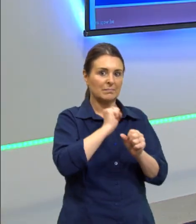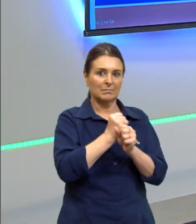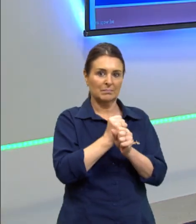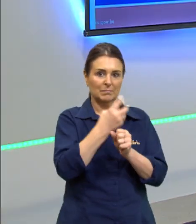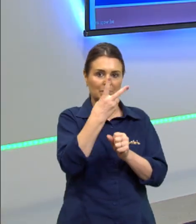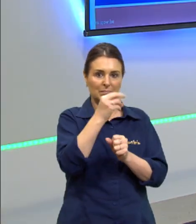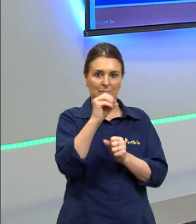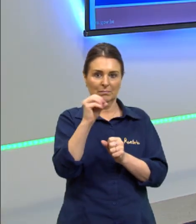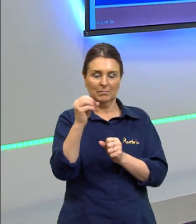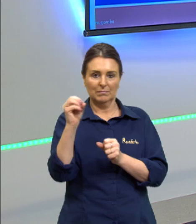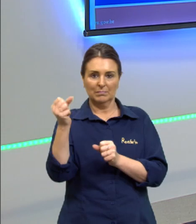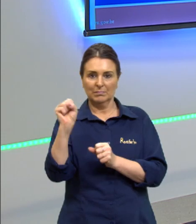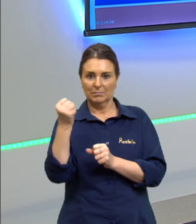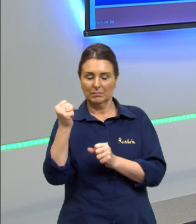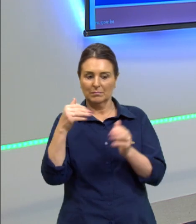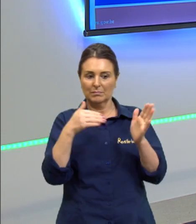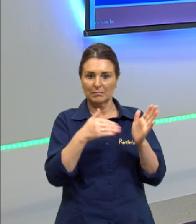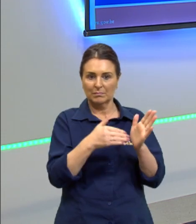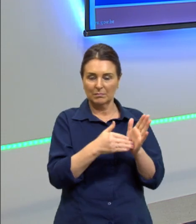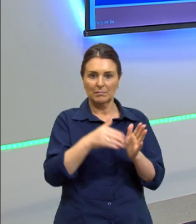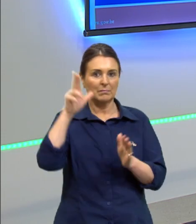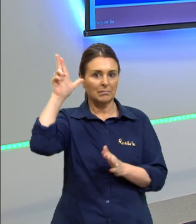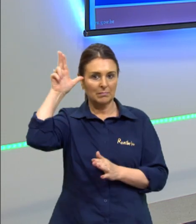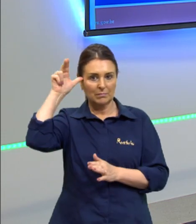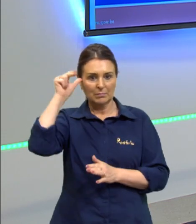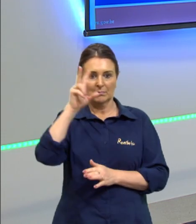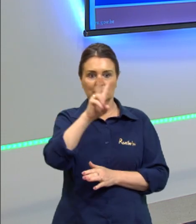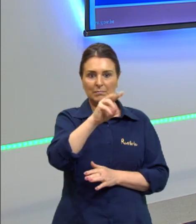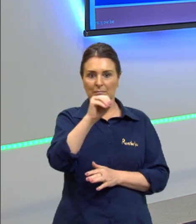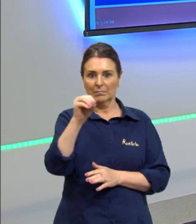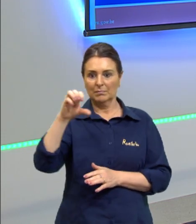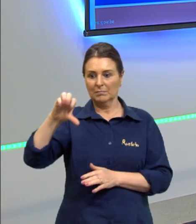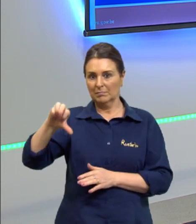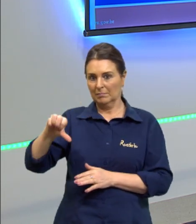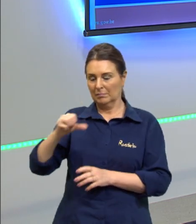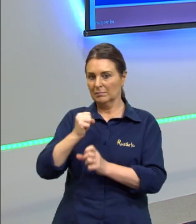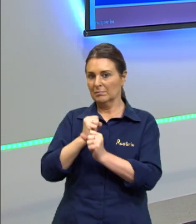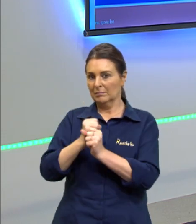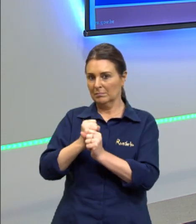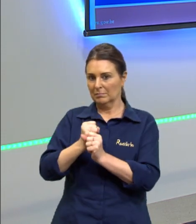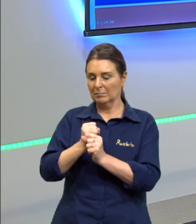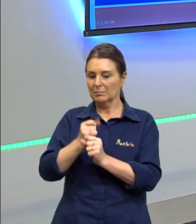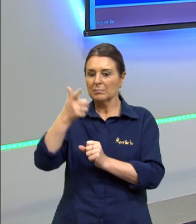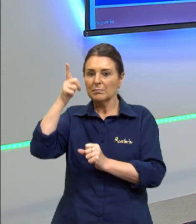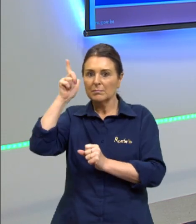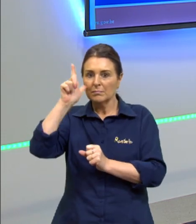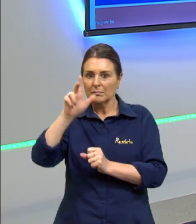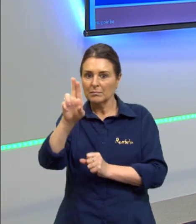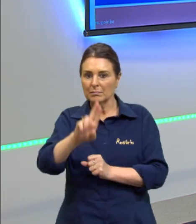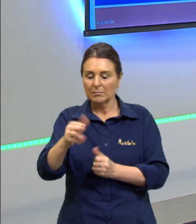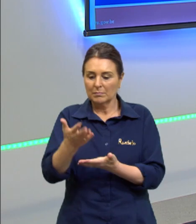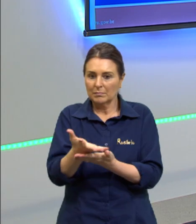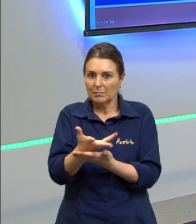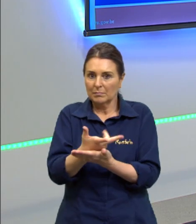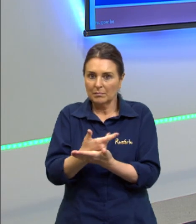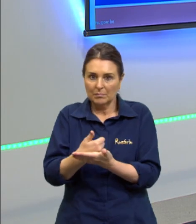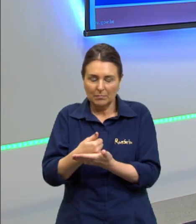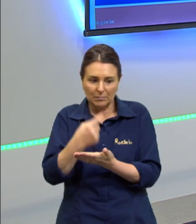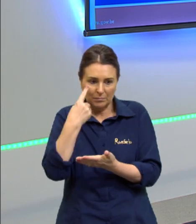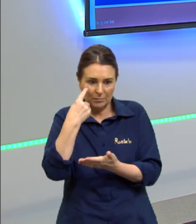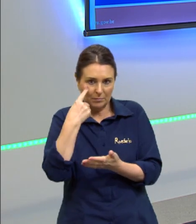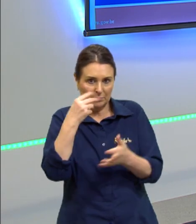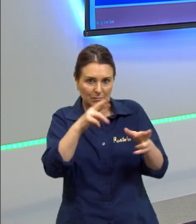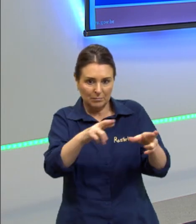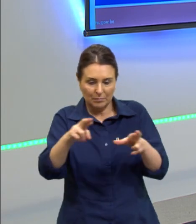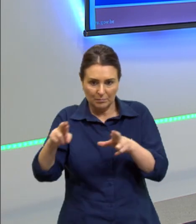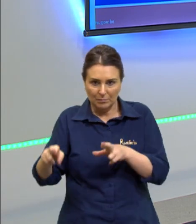a abril de 2009, obtida com base nos dados observados nas regiões